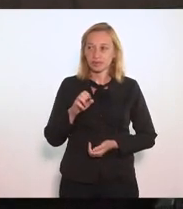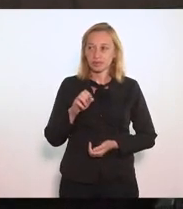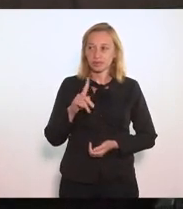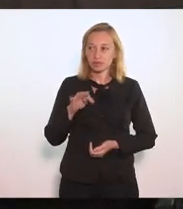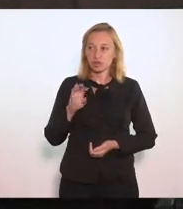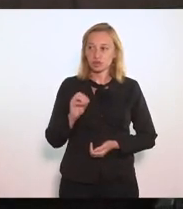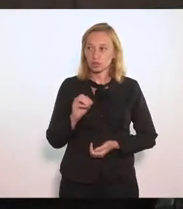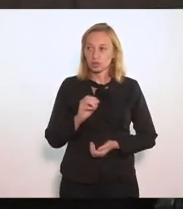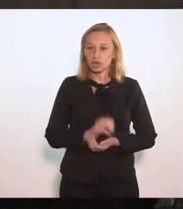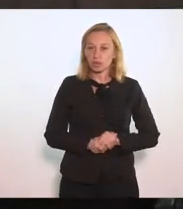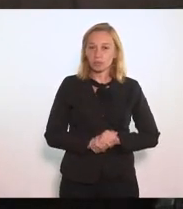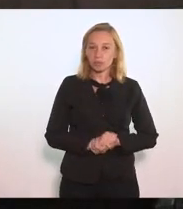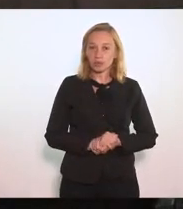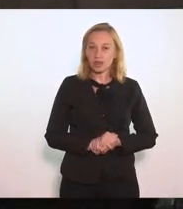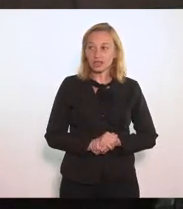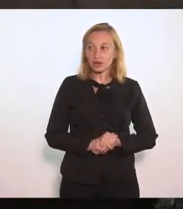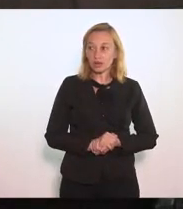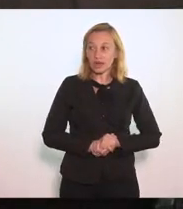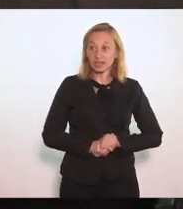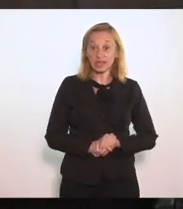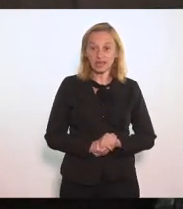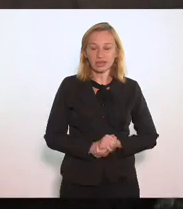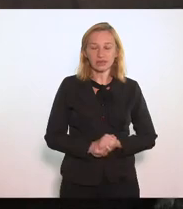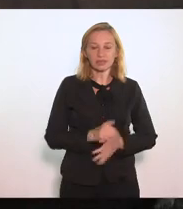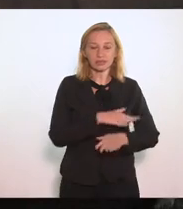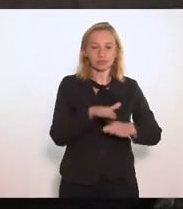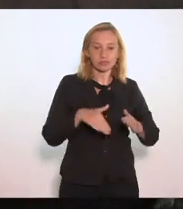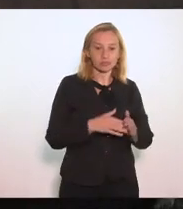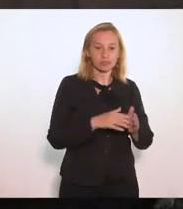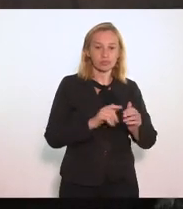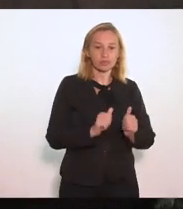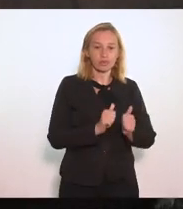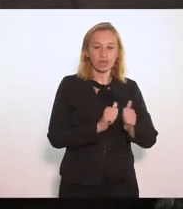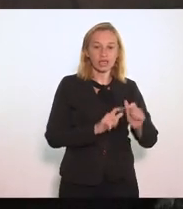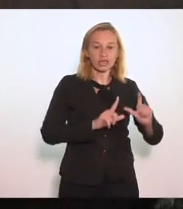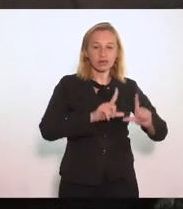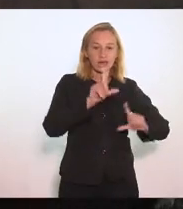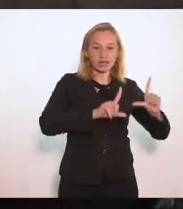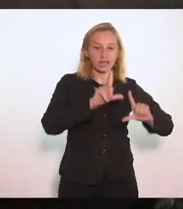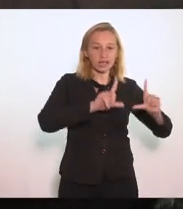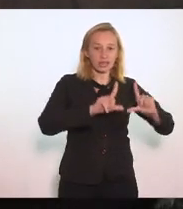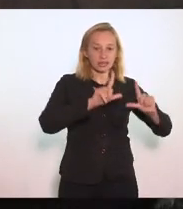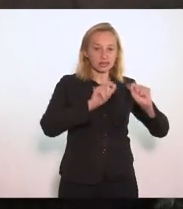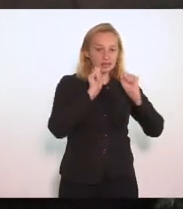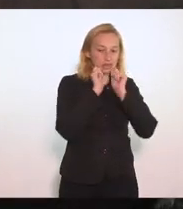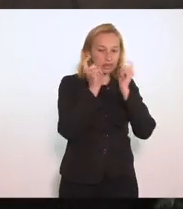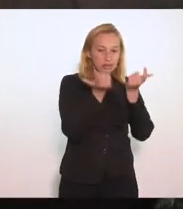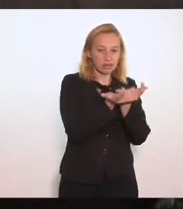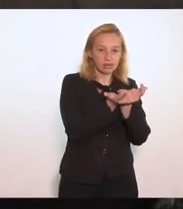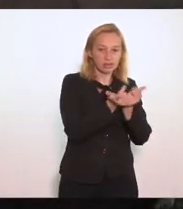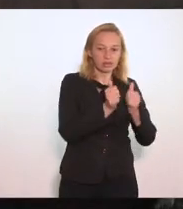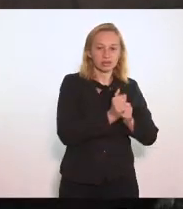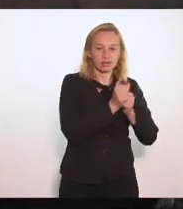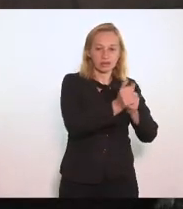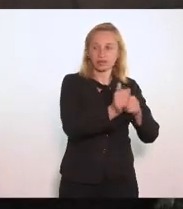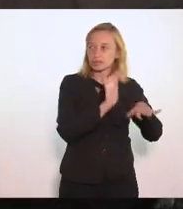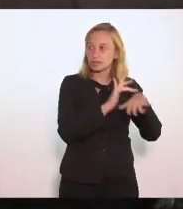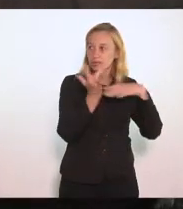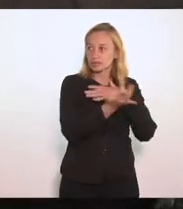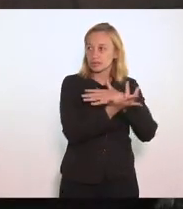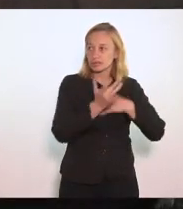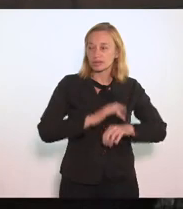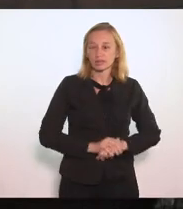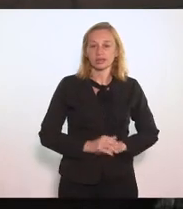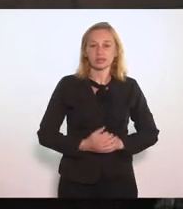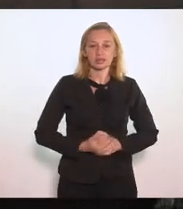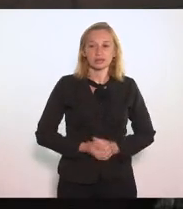Cidadãs E cidadãos Que nos assistem Pela TV Alerje Que nos seguem